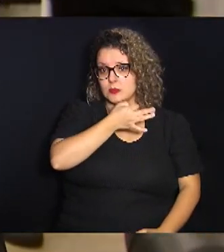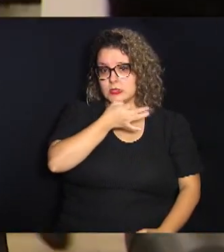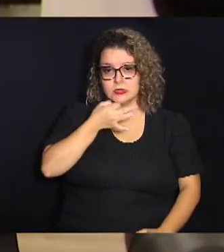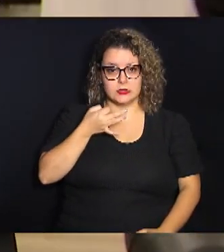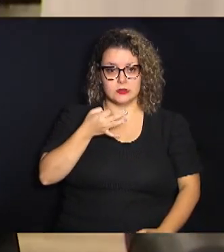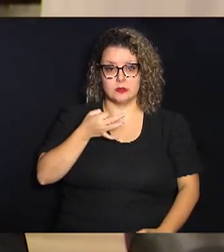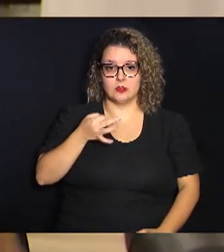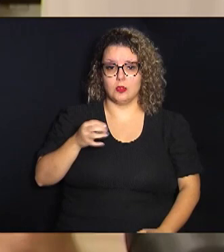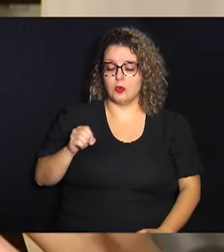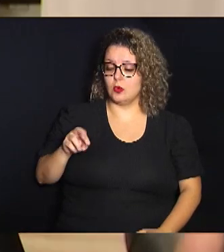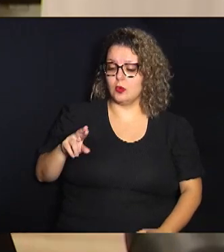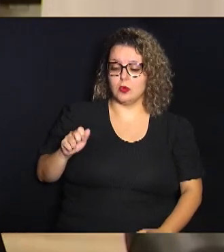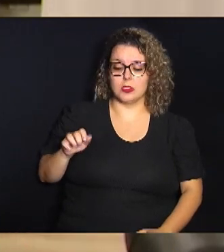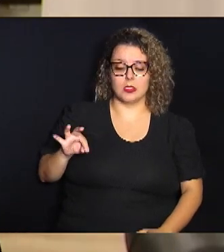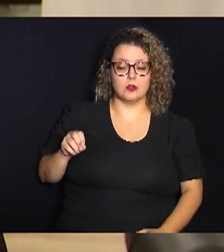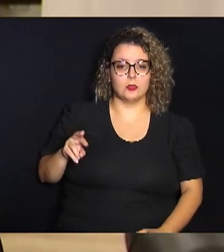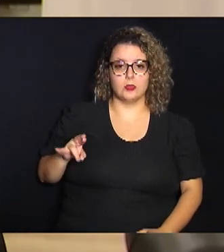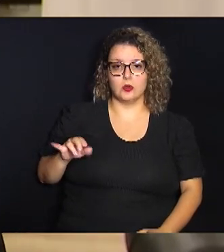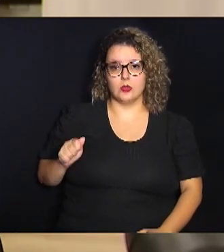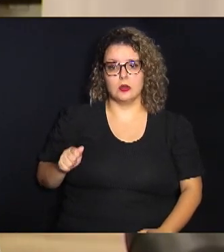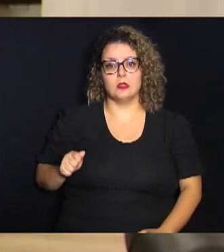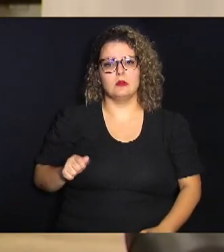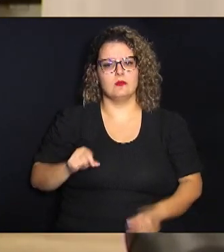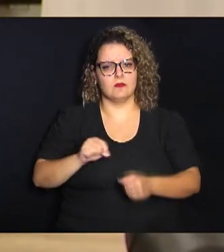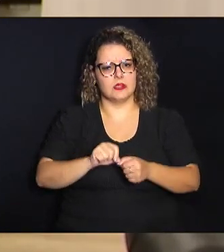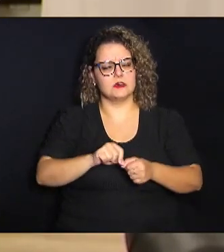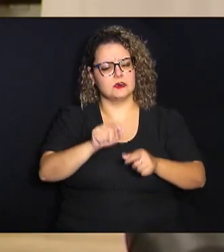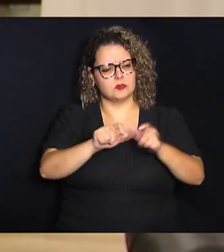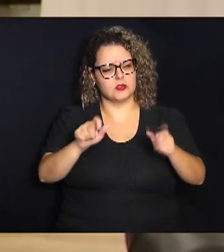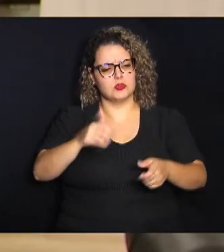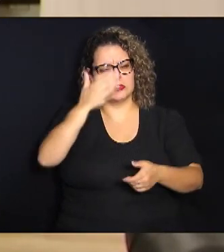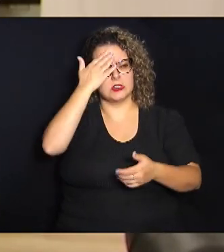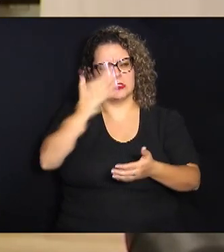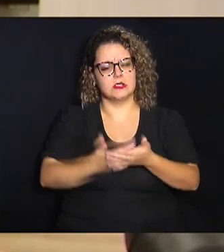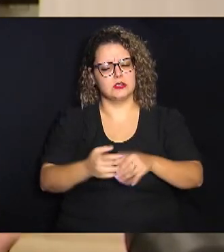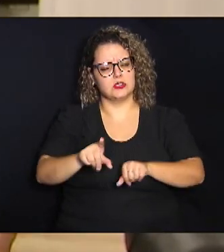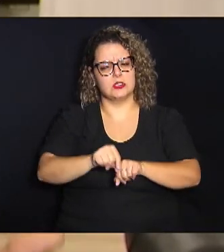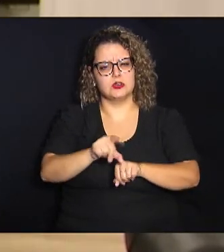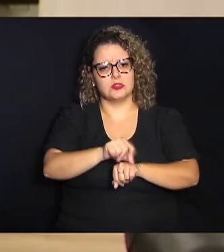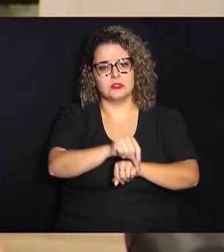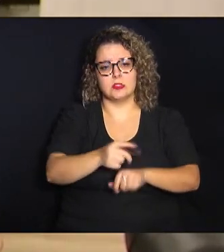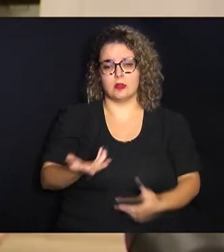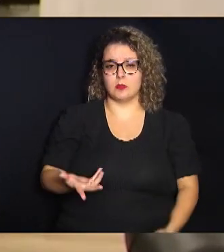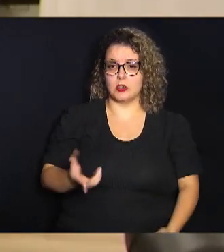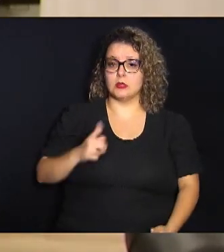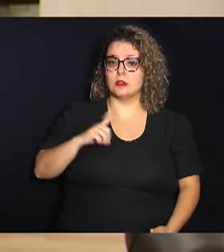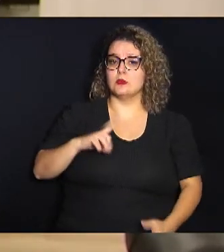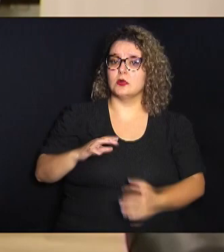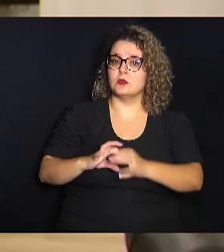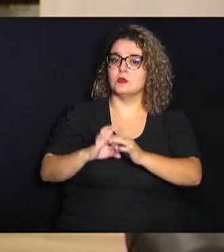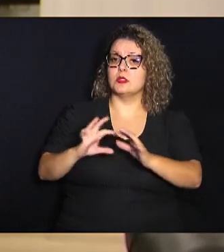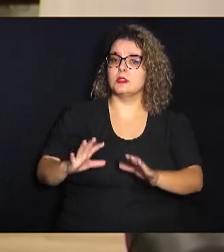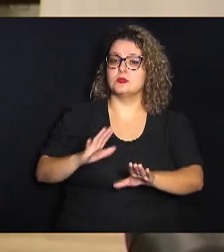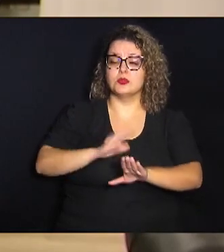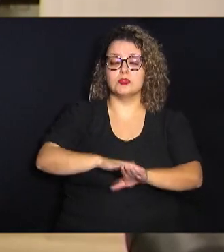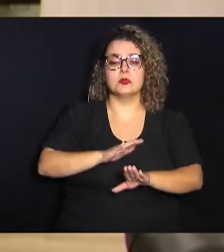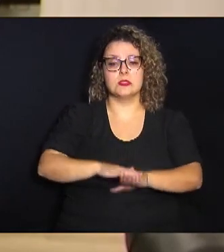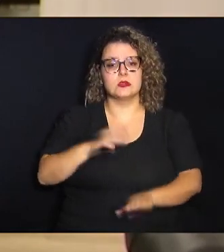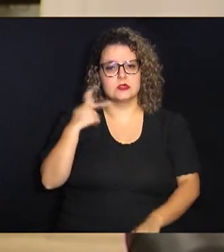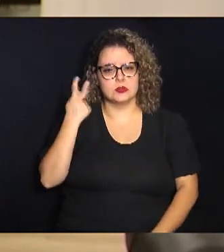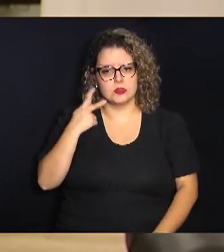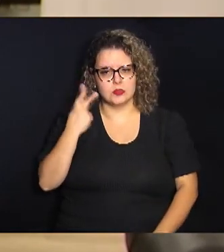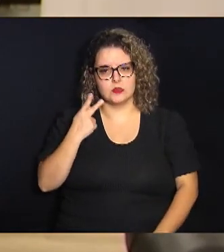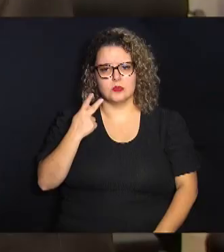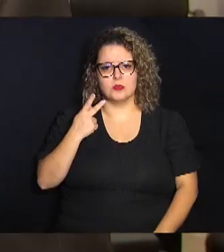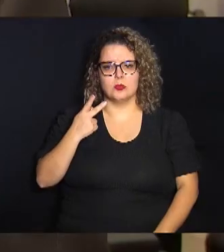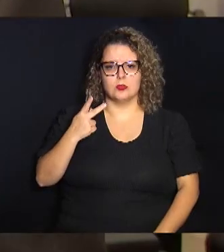oratória, é bastante convincente nas suas argumentações, então ele deixa um exemplo de exercício de política com